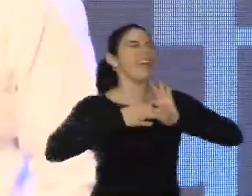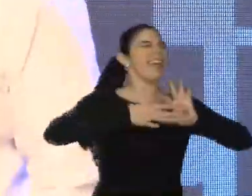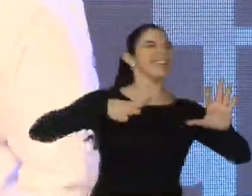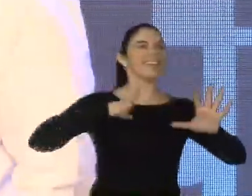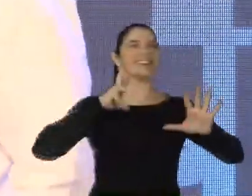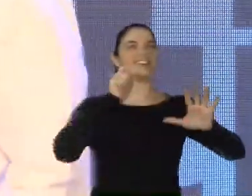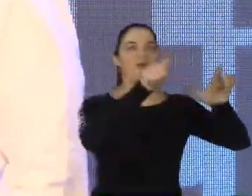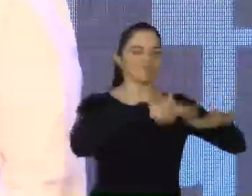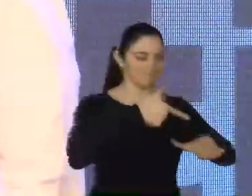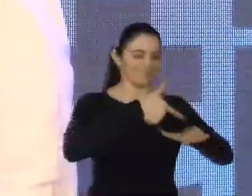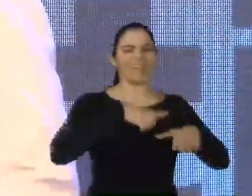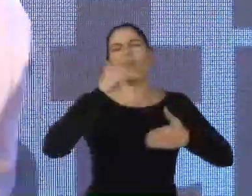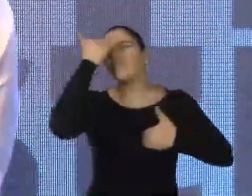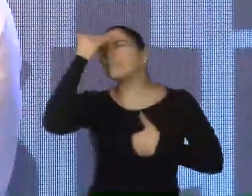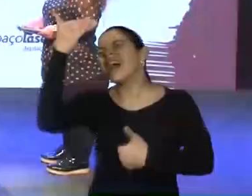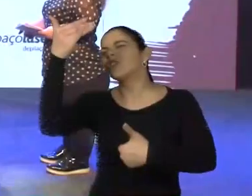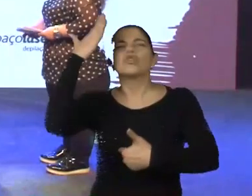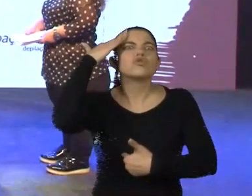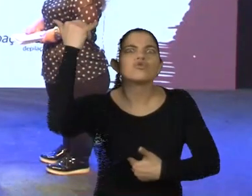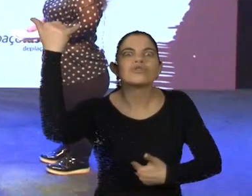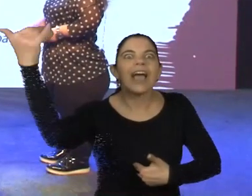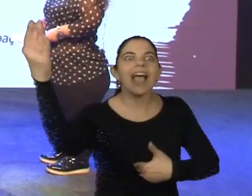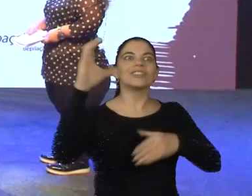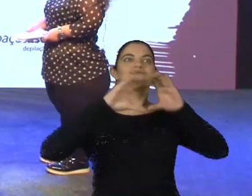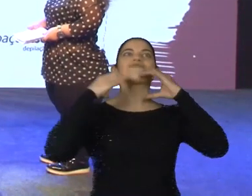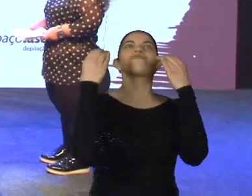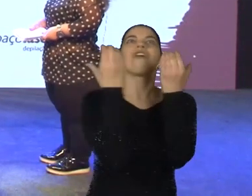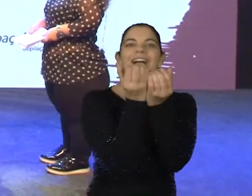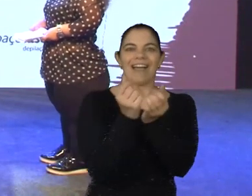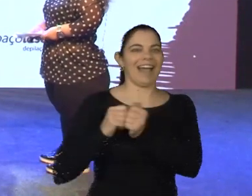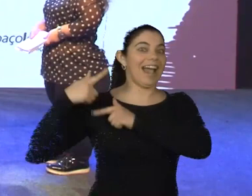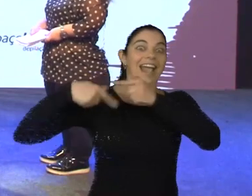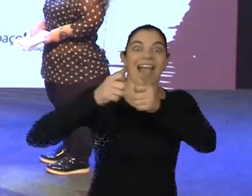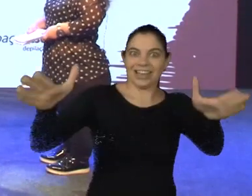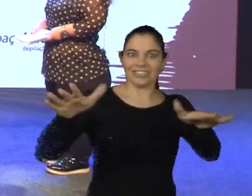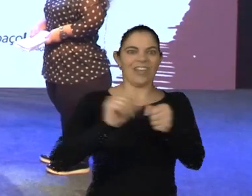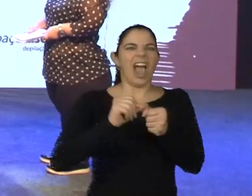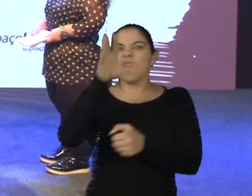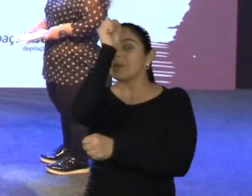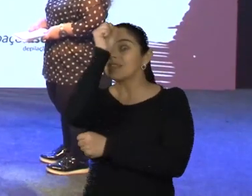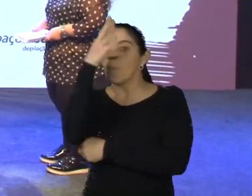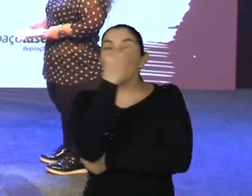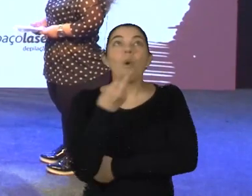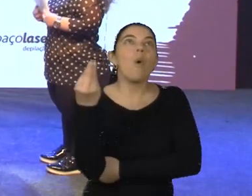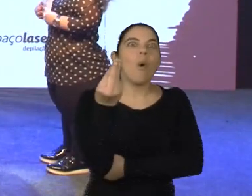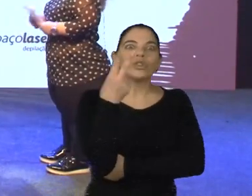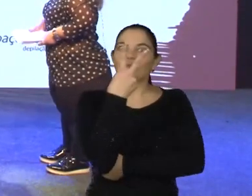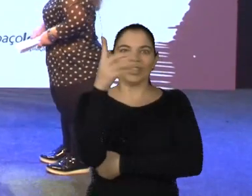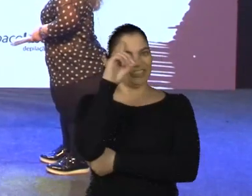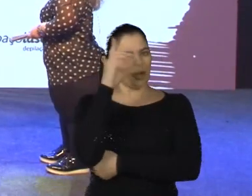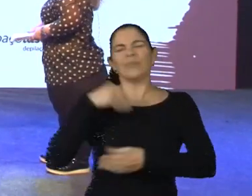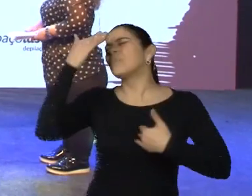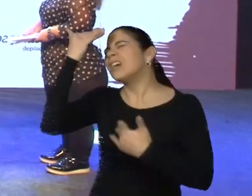Espaço Laser. Então, gratidão, sucesso nesse congresso e a gente aprenda muito nesse momento, nesses dois dias, tá bom? Obrigado, me abençoe a vocês.